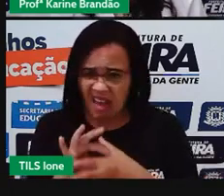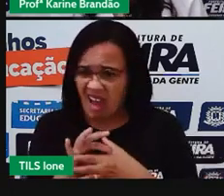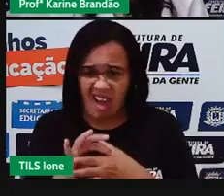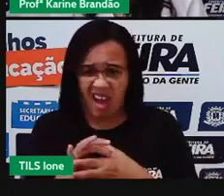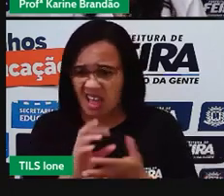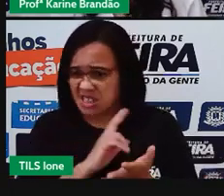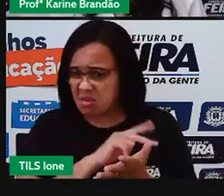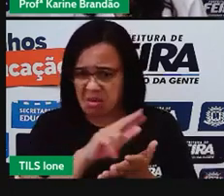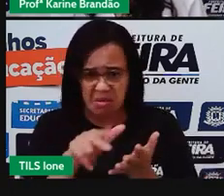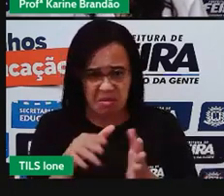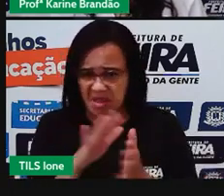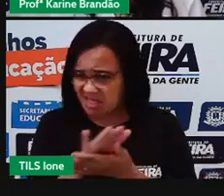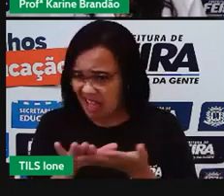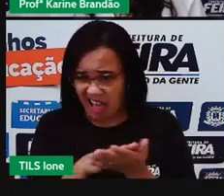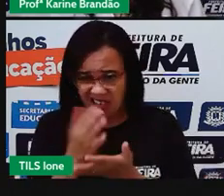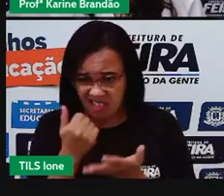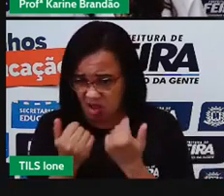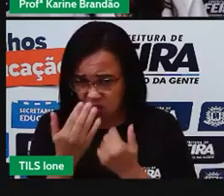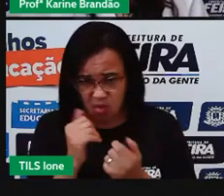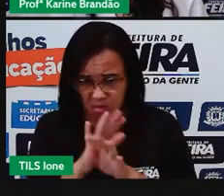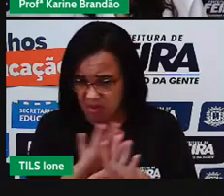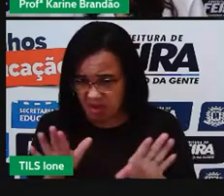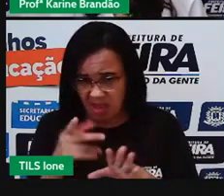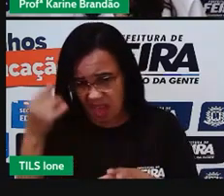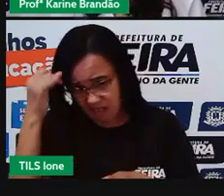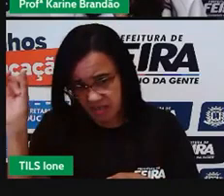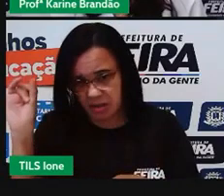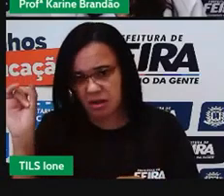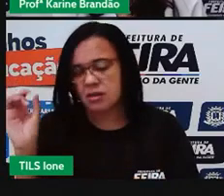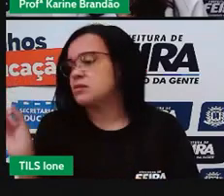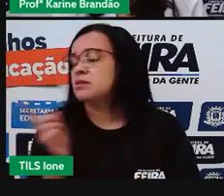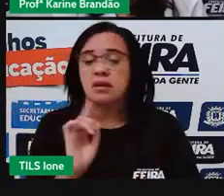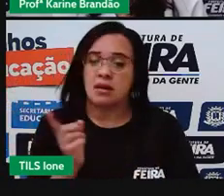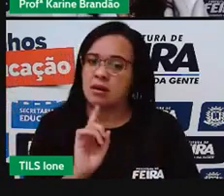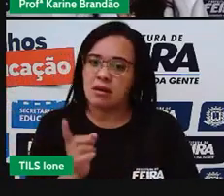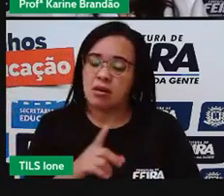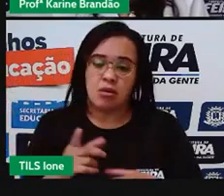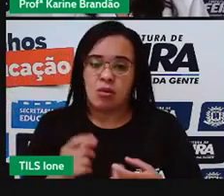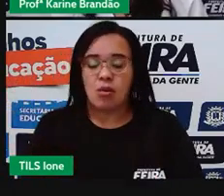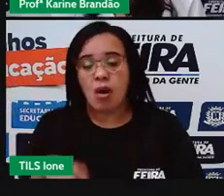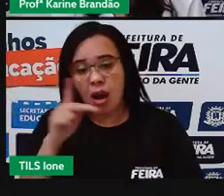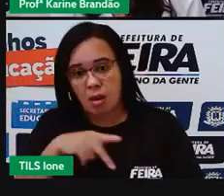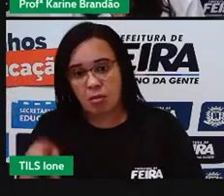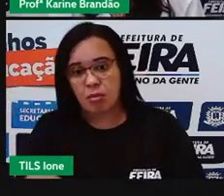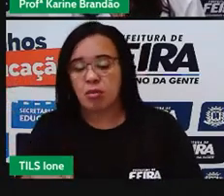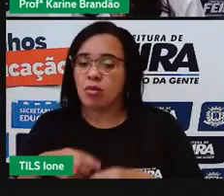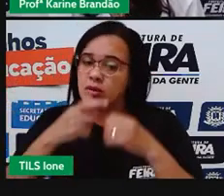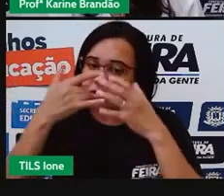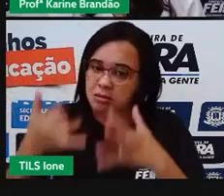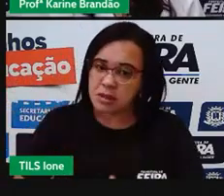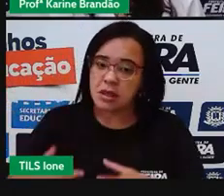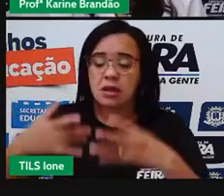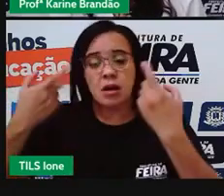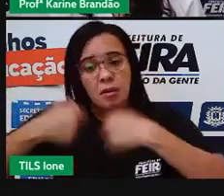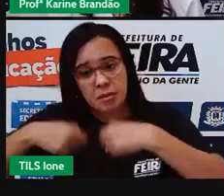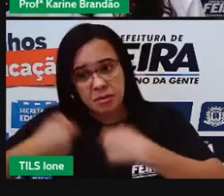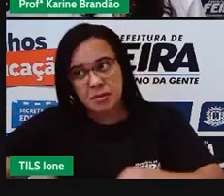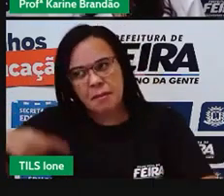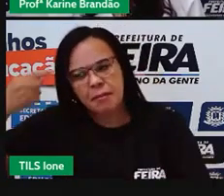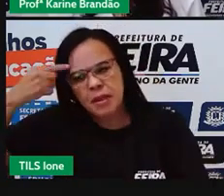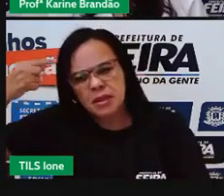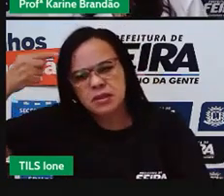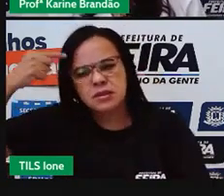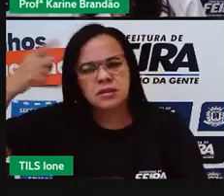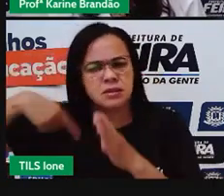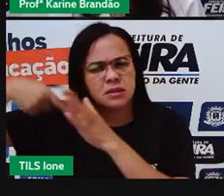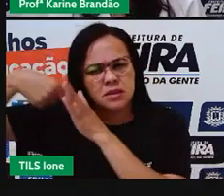Pro está pedindo para que a gente possa então repensar o nosso consumo a quantidade dessa carne a quantidade